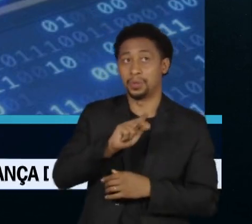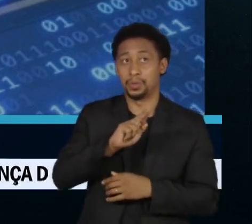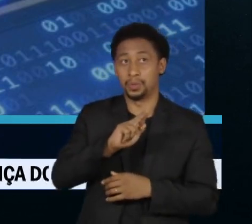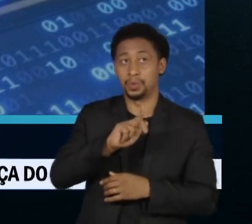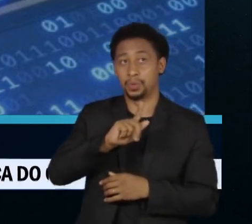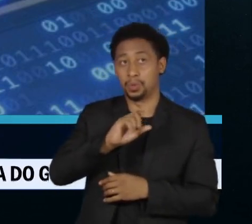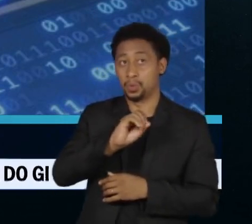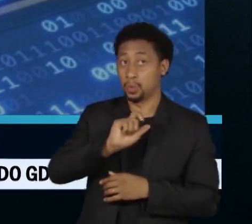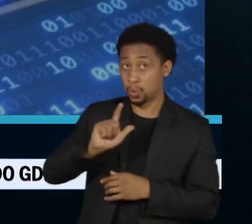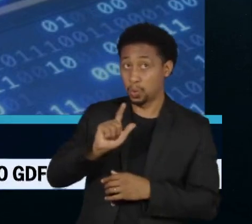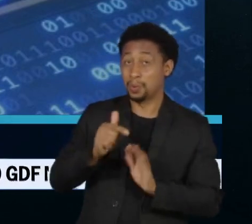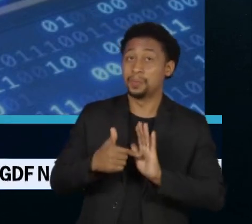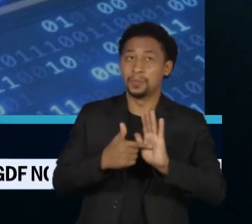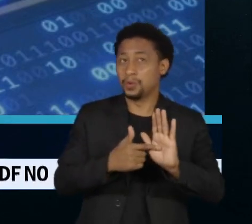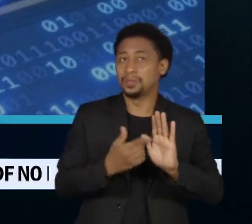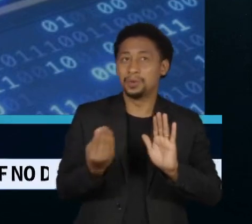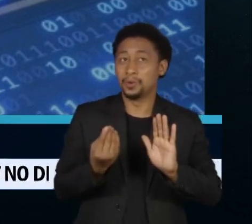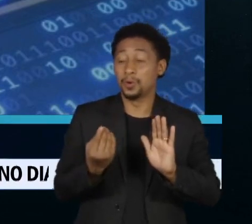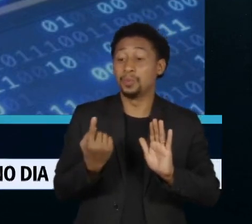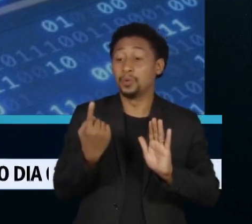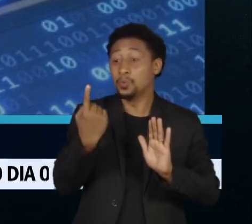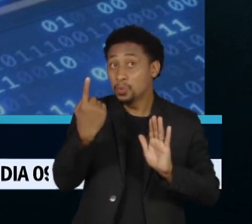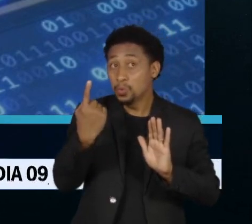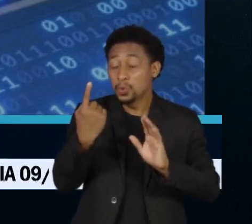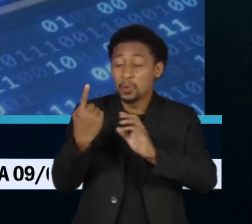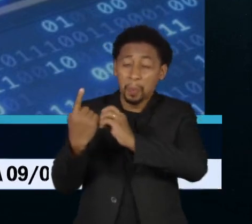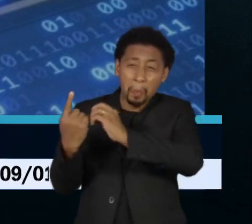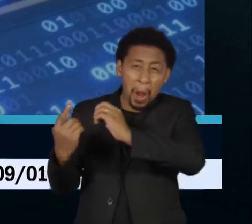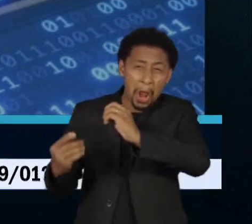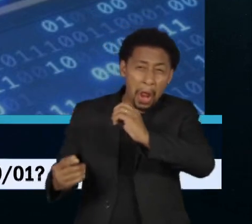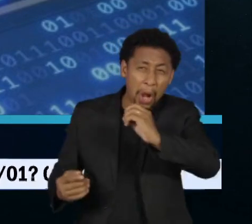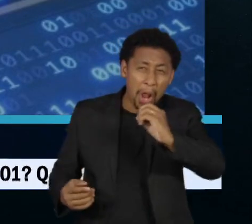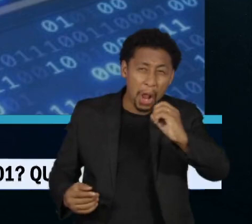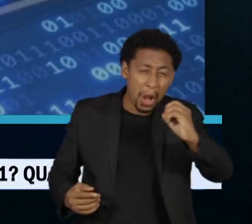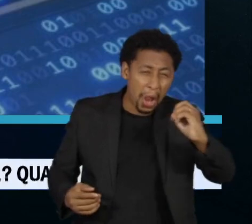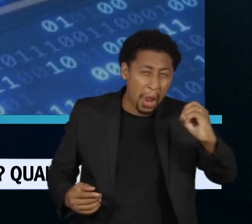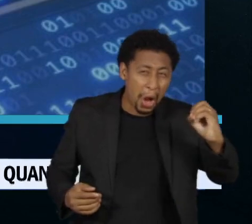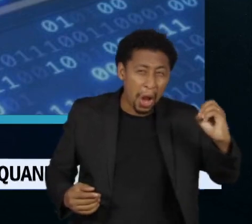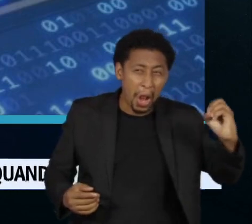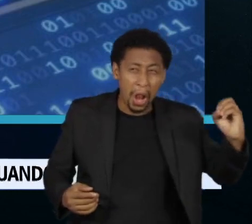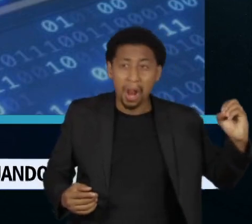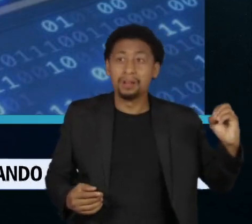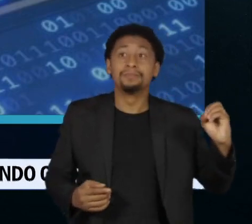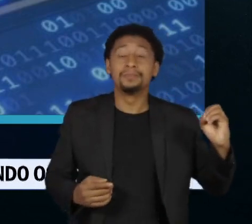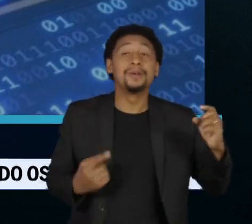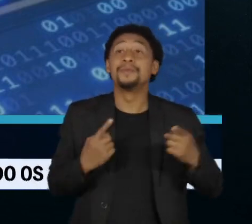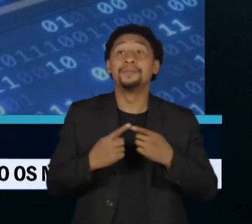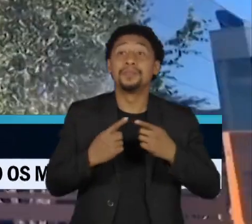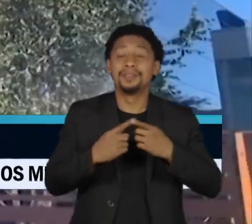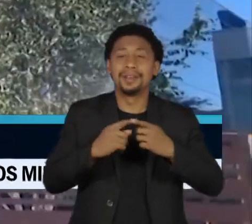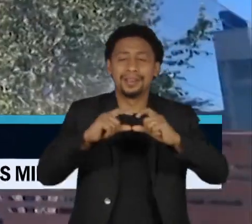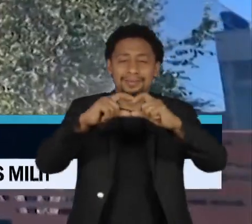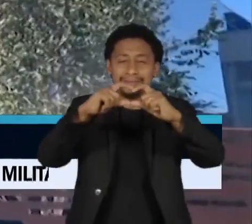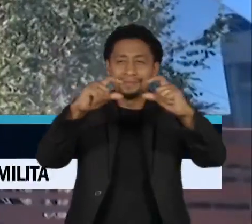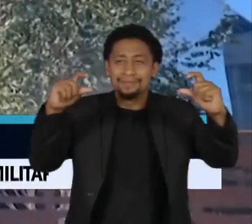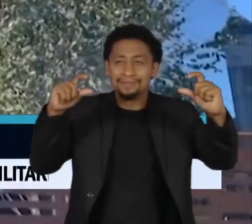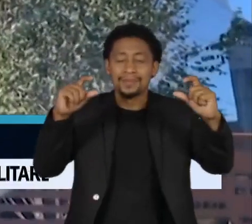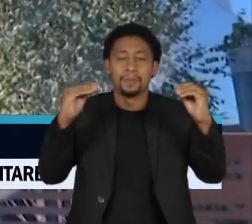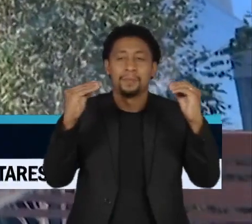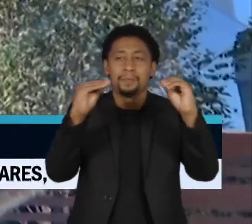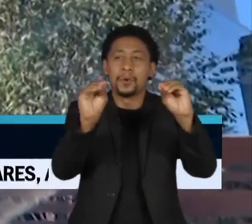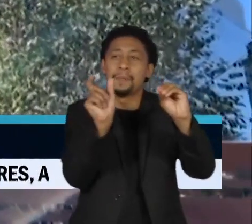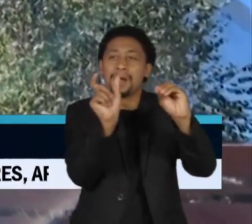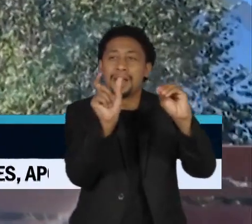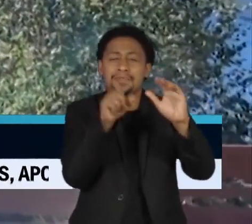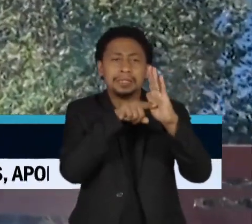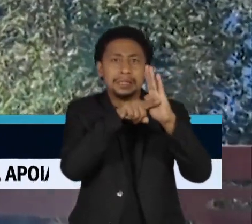seguido de 100 zeros. Traduz a capacidade quase infinita do site de buscas de encontrar uma resposta. Mas nem toda